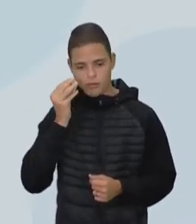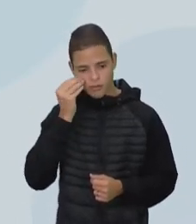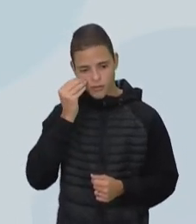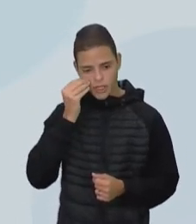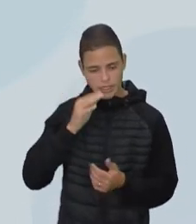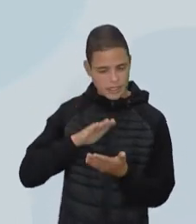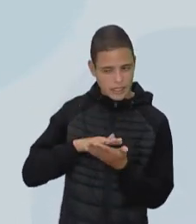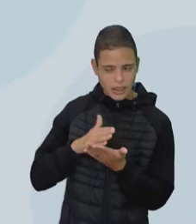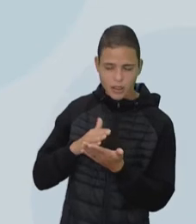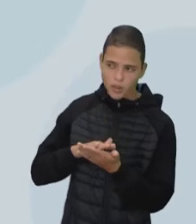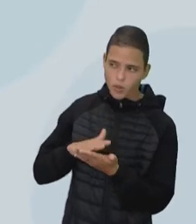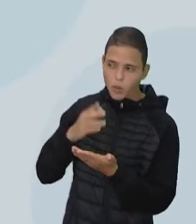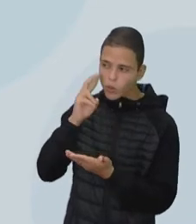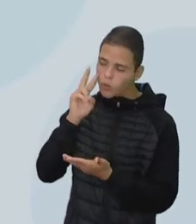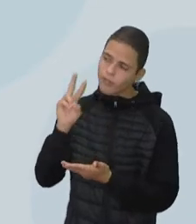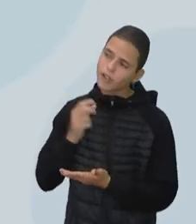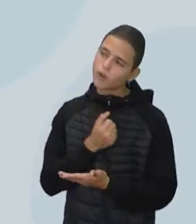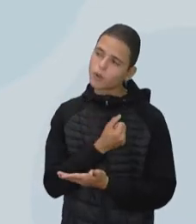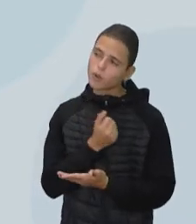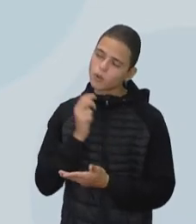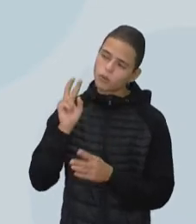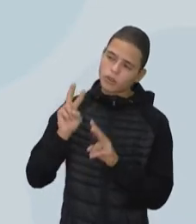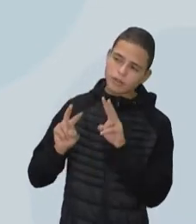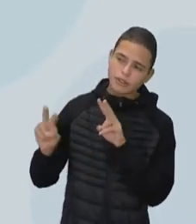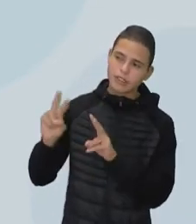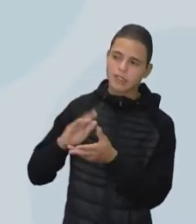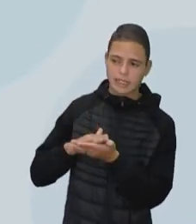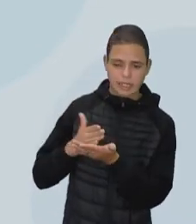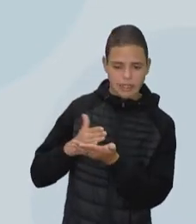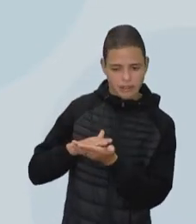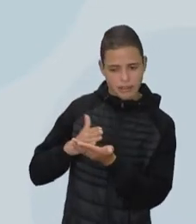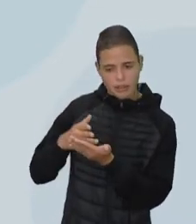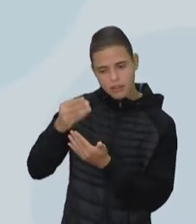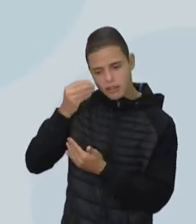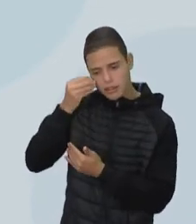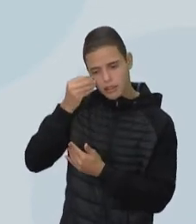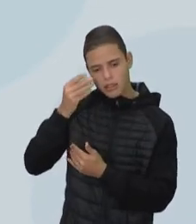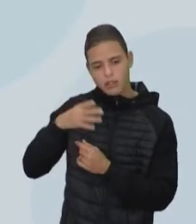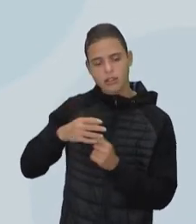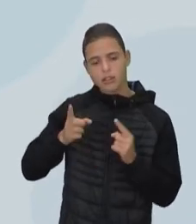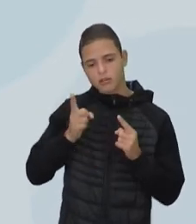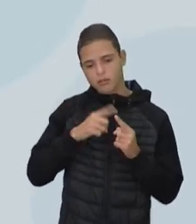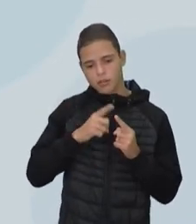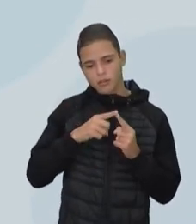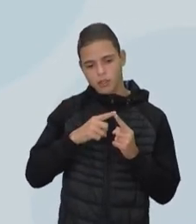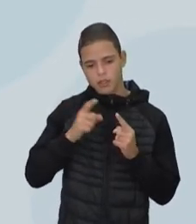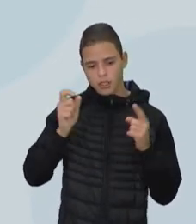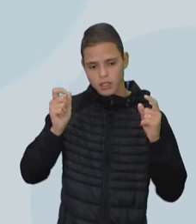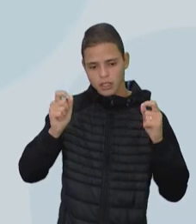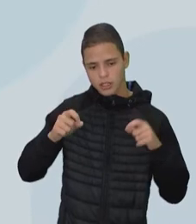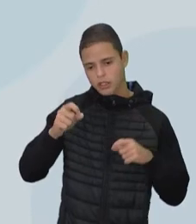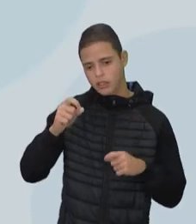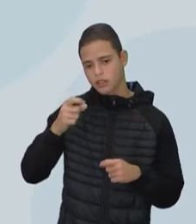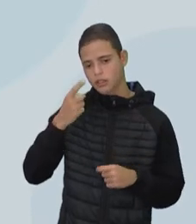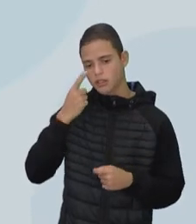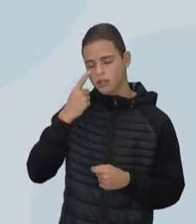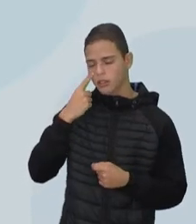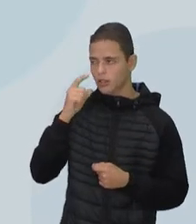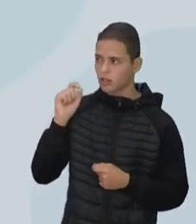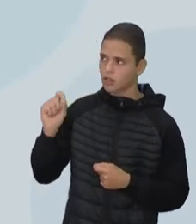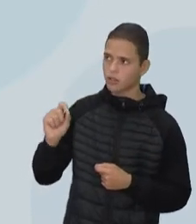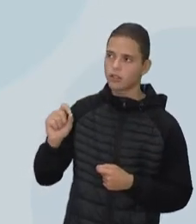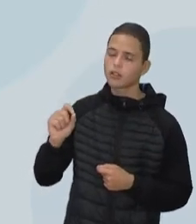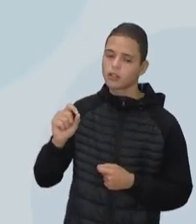gráficos aí. Vamos tentar interpretar esse tipo de informação. A primeira coisa que a gente pode constatar, então, é que